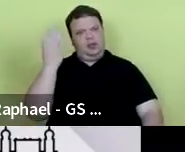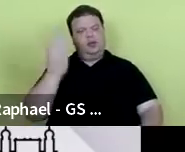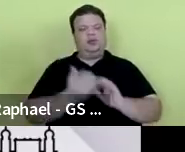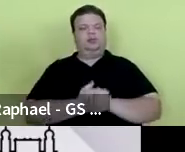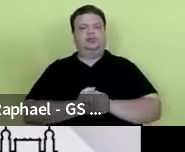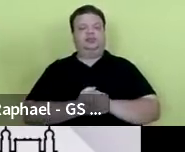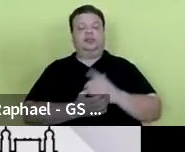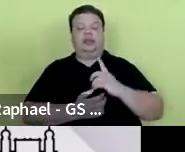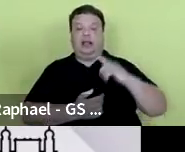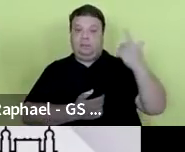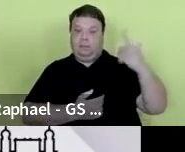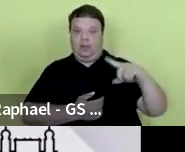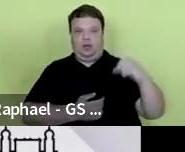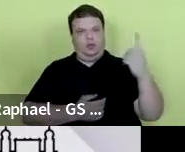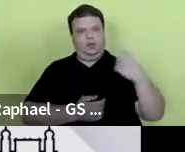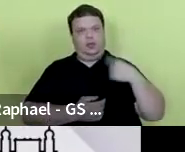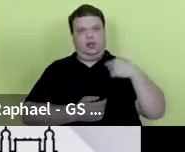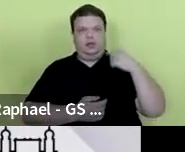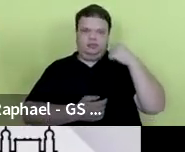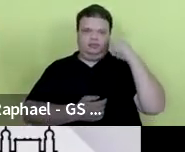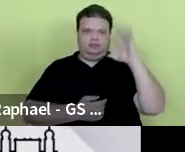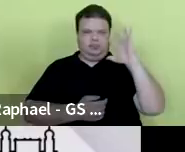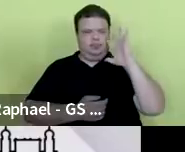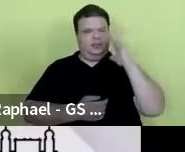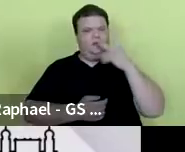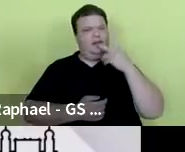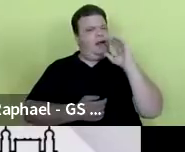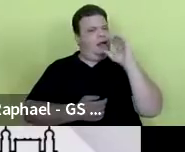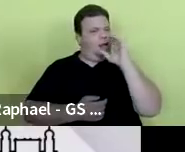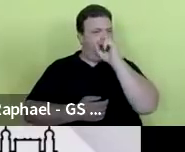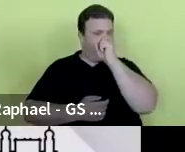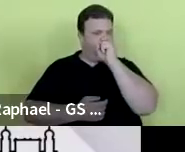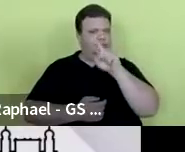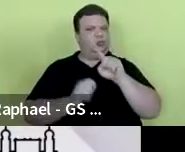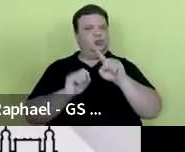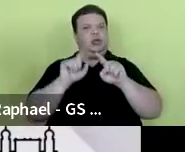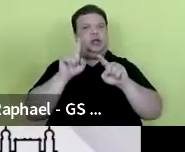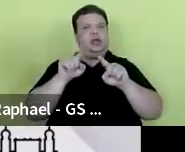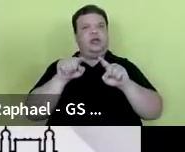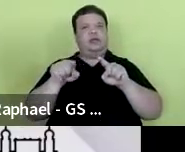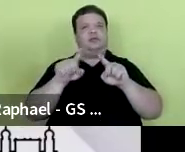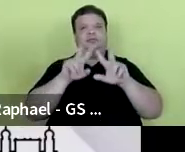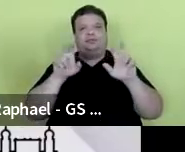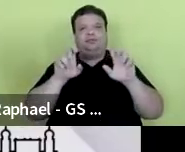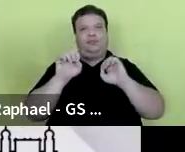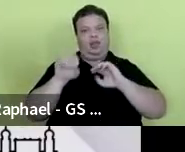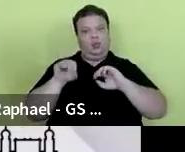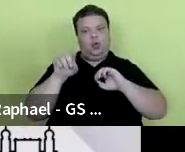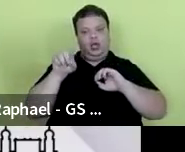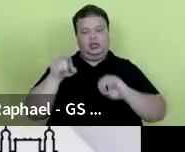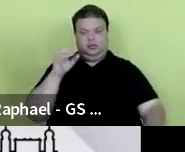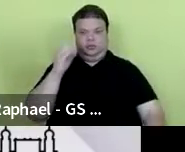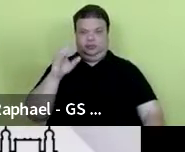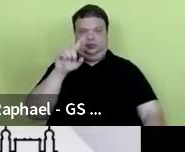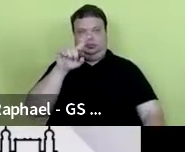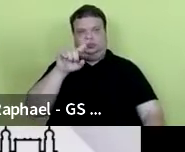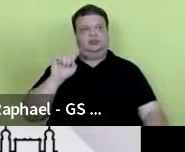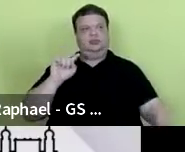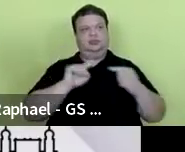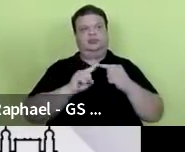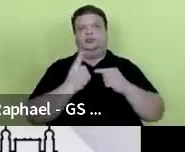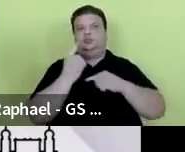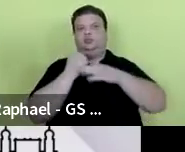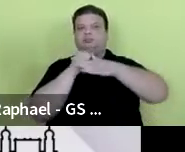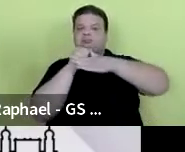questão que eu também acho, vou falar muito rapidamente, é sobre a educação científica como um dos pilares